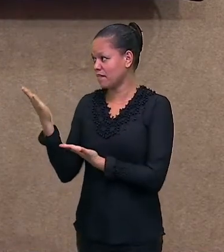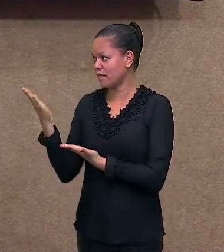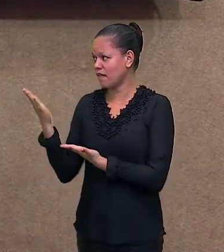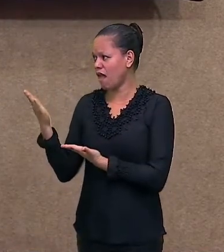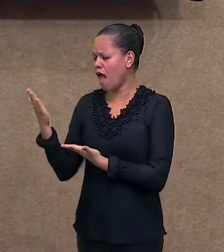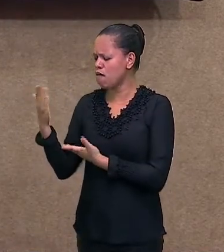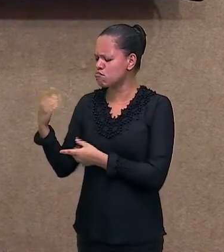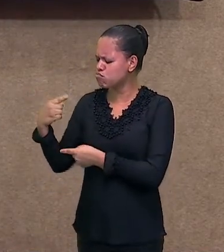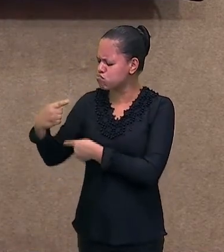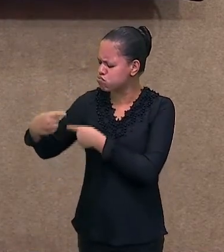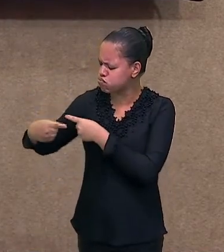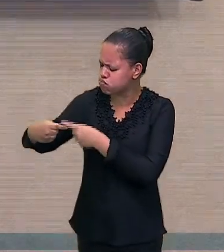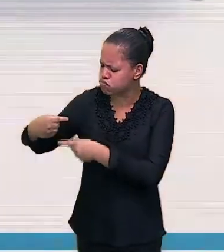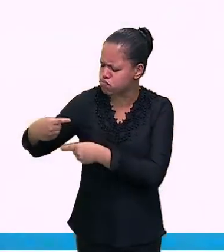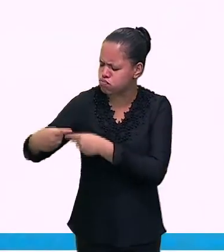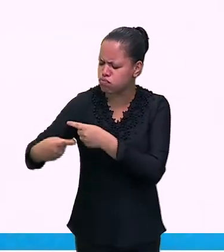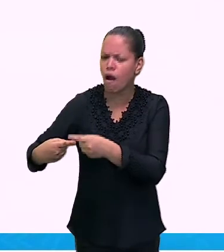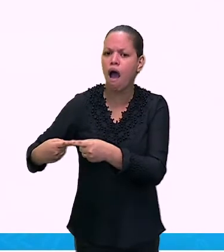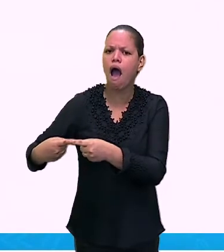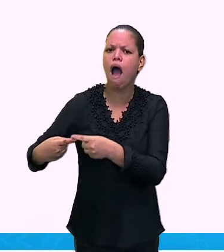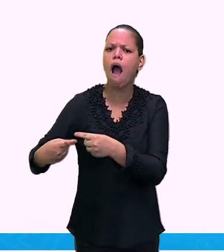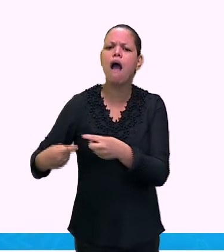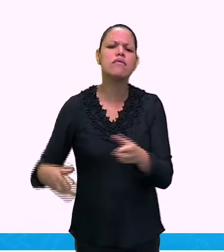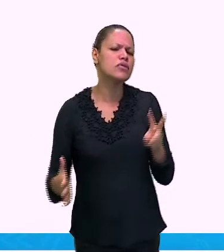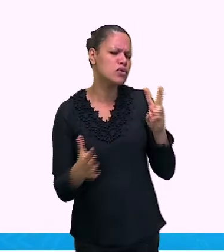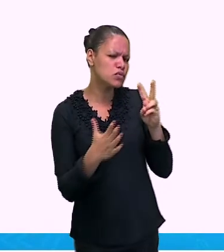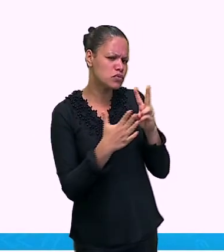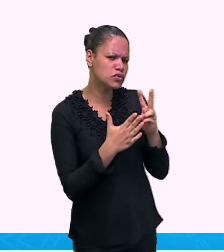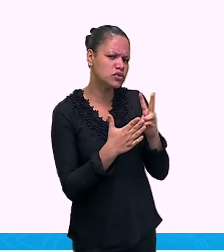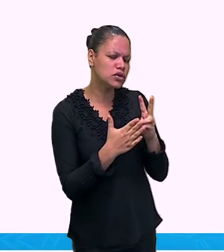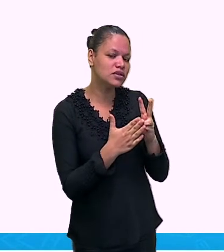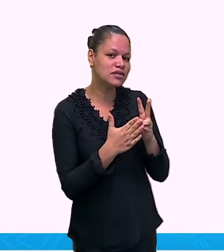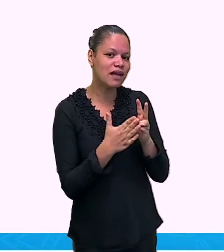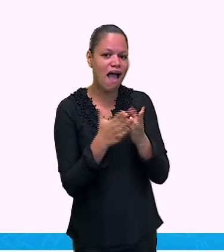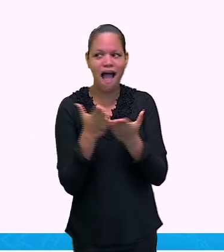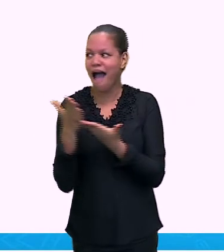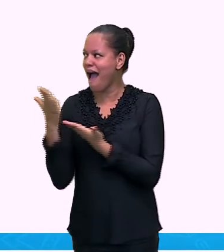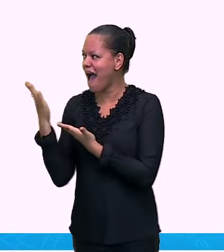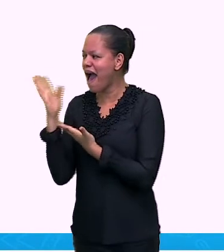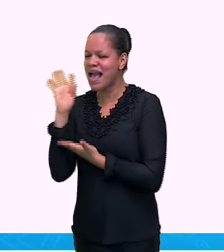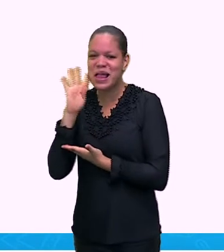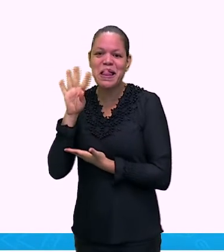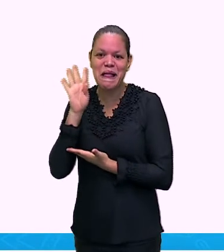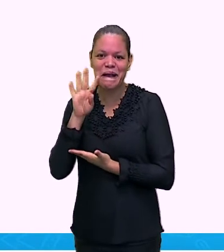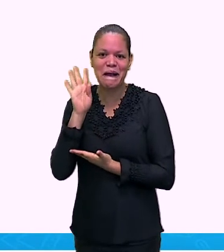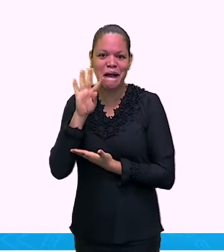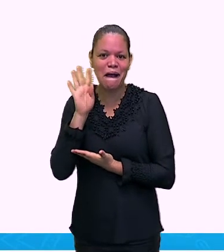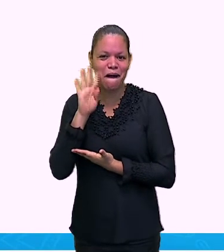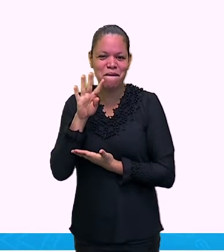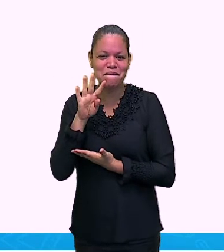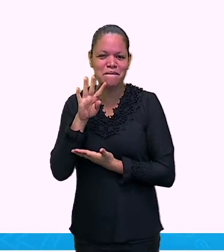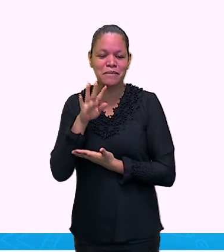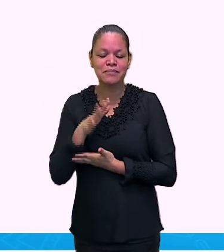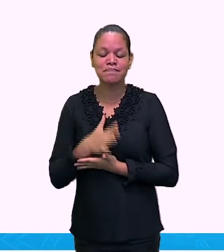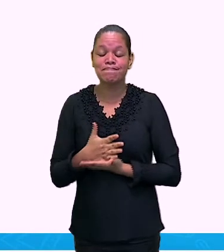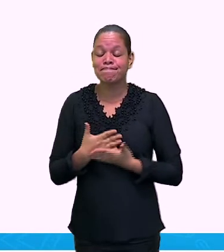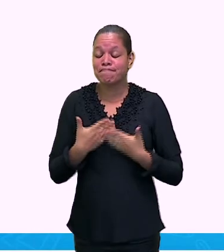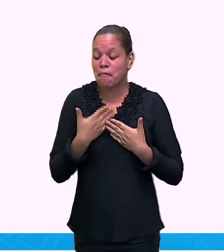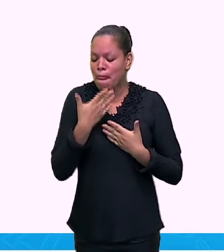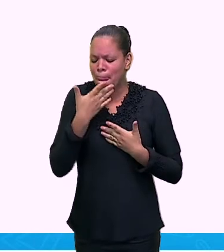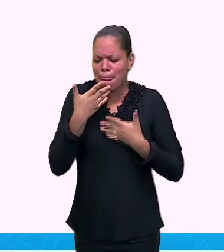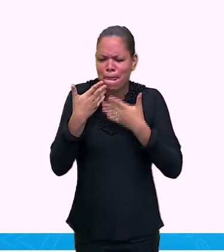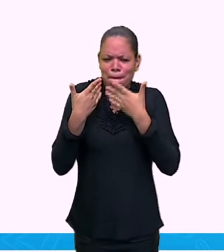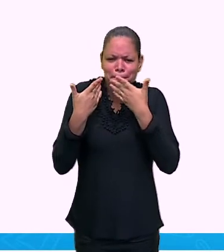indígenas que nós temos. Olha que delícia. Preste atenção nessa culinária aí. Se a gente ama comer peixe e uma